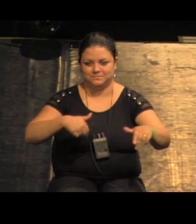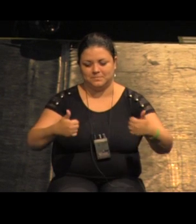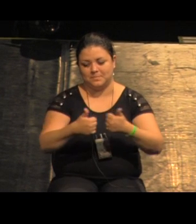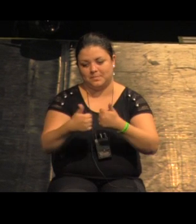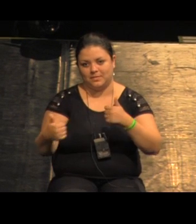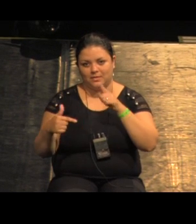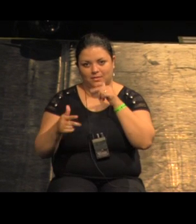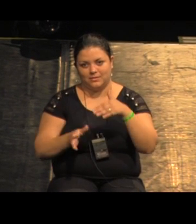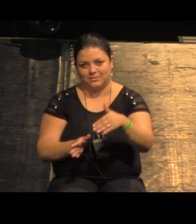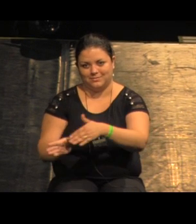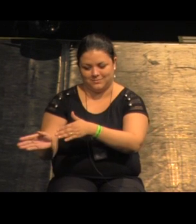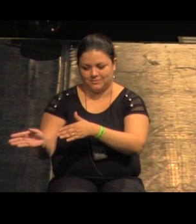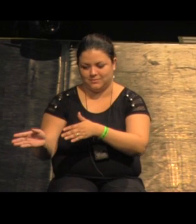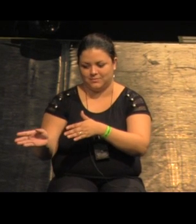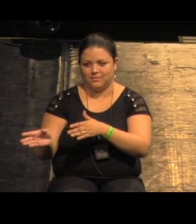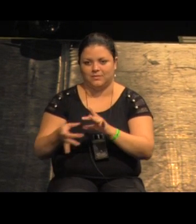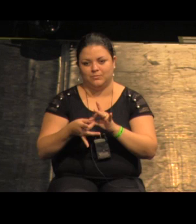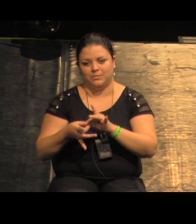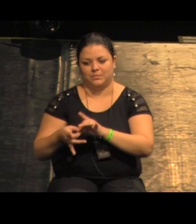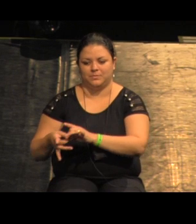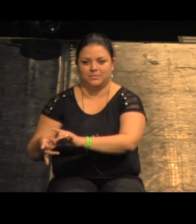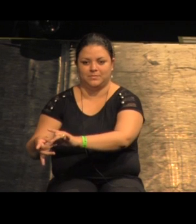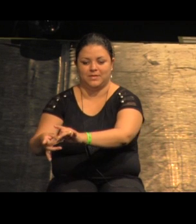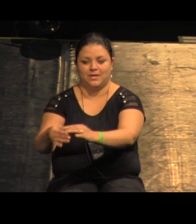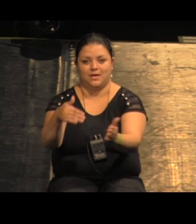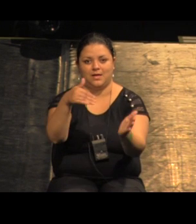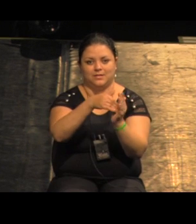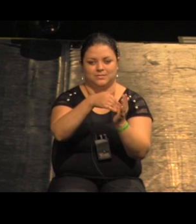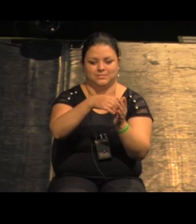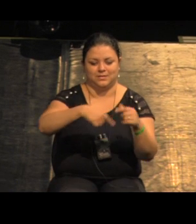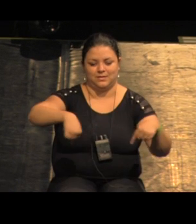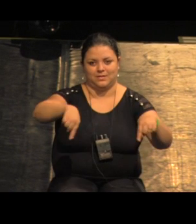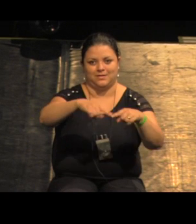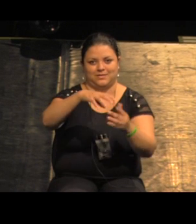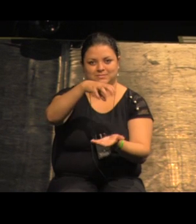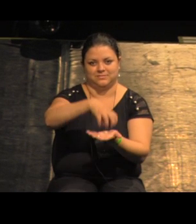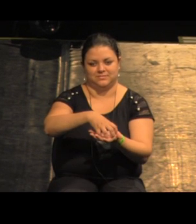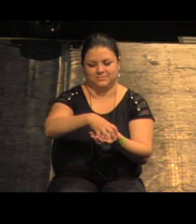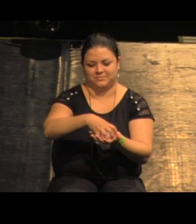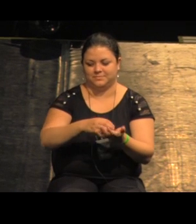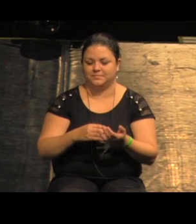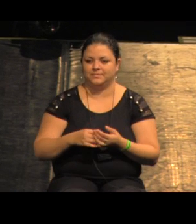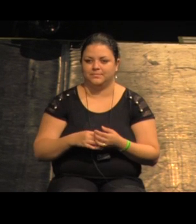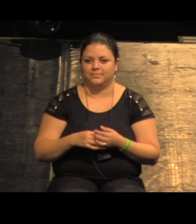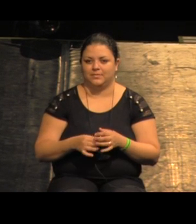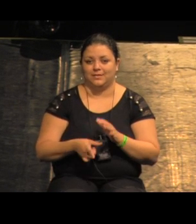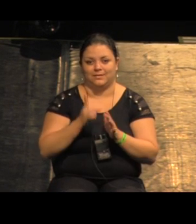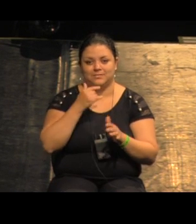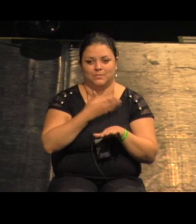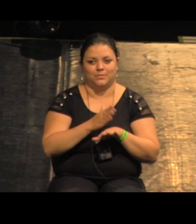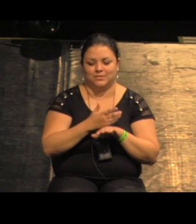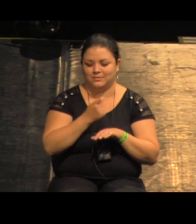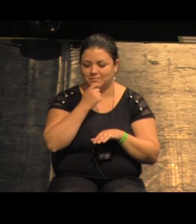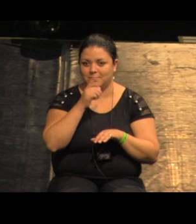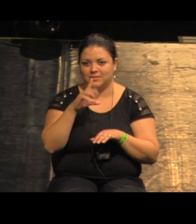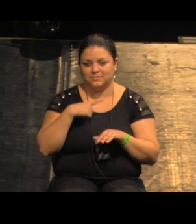vinha sempre costurado nesse sentido ligando aquela área central inclusive aqui que eu esqueci de falar no começo se eu tivesse ensaiado antes os